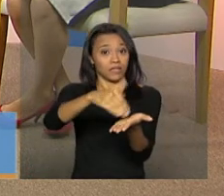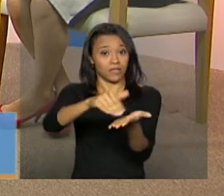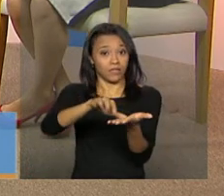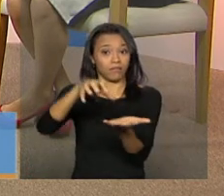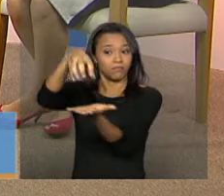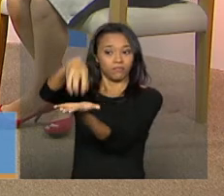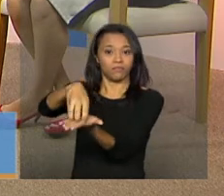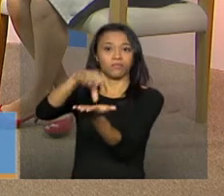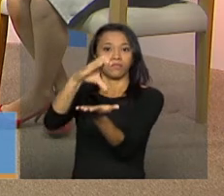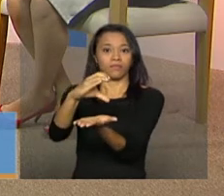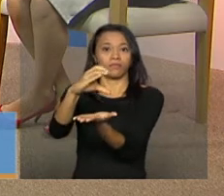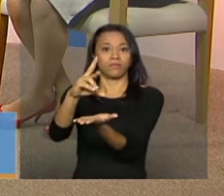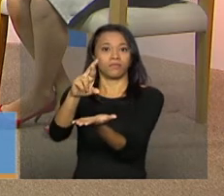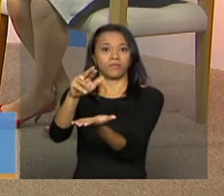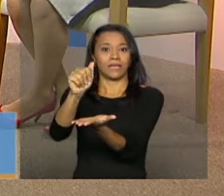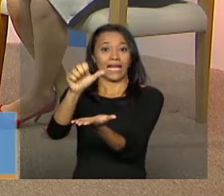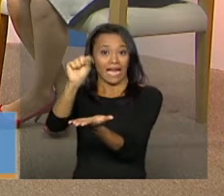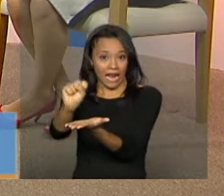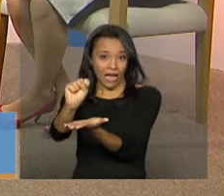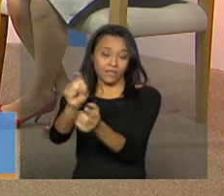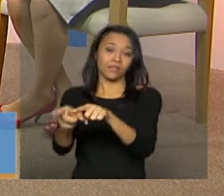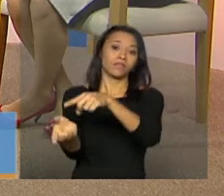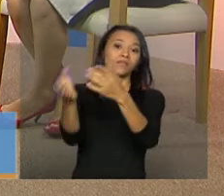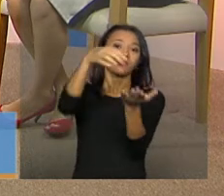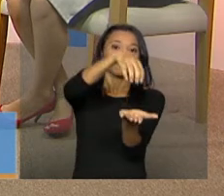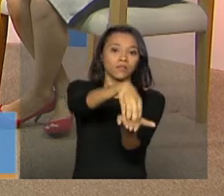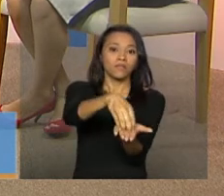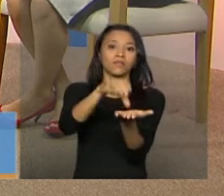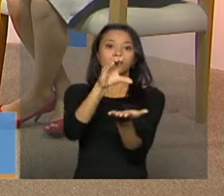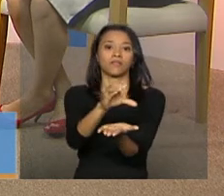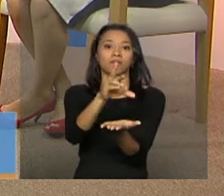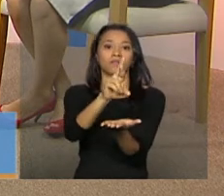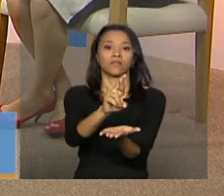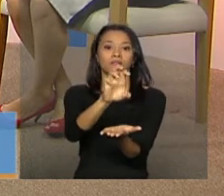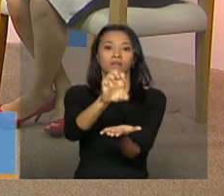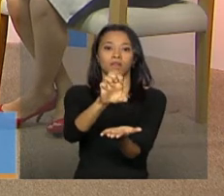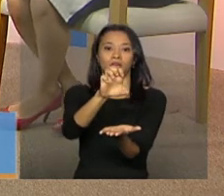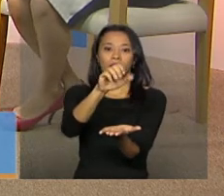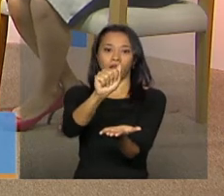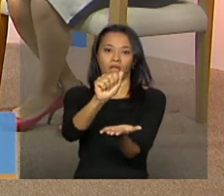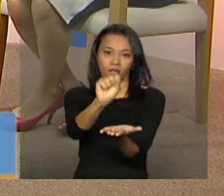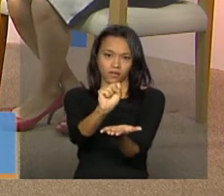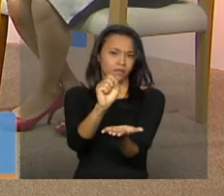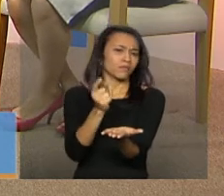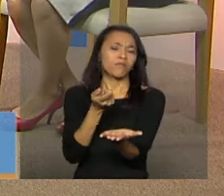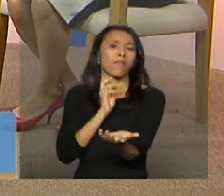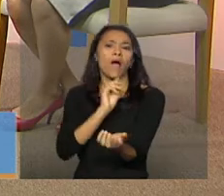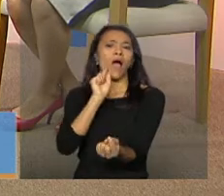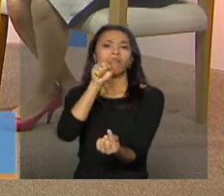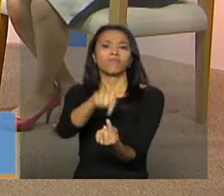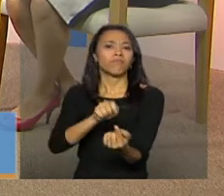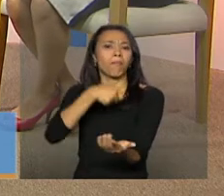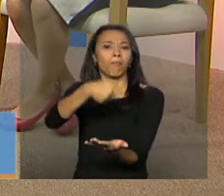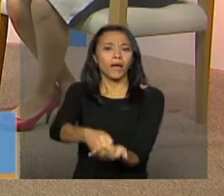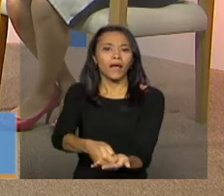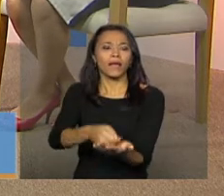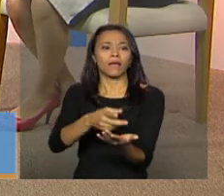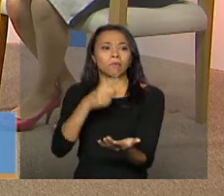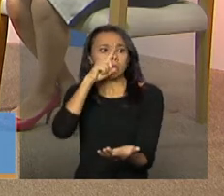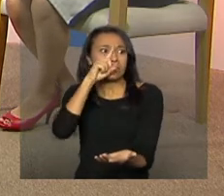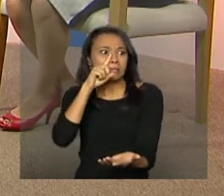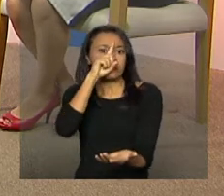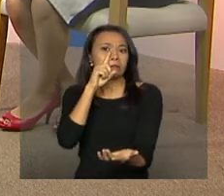para custos com insalubridade, por exemplo. Olha, como o José Cruz falou, o recurso da União,